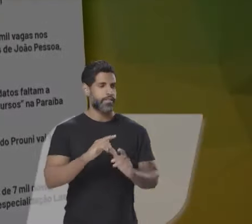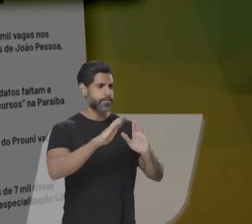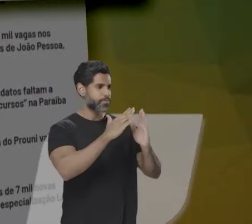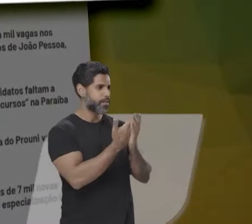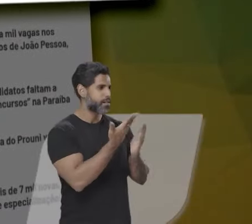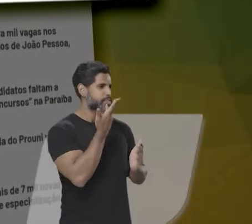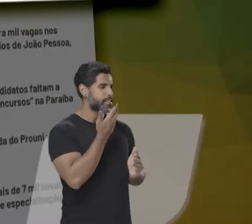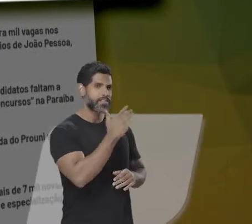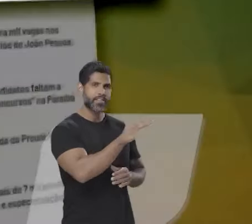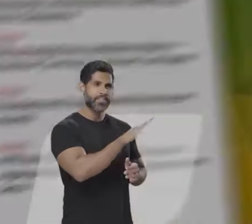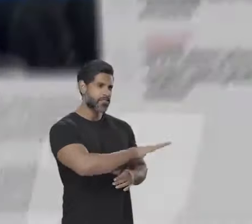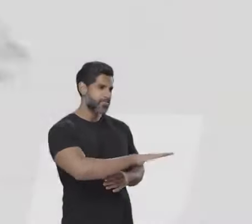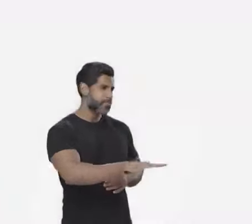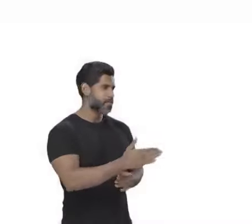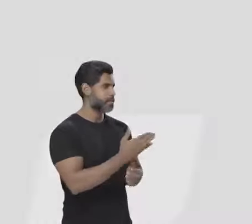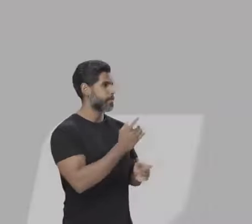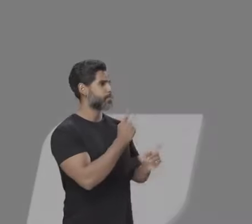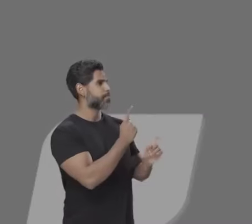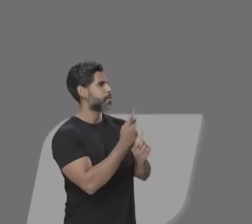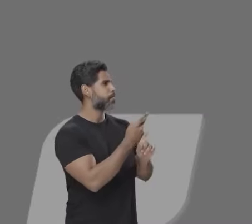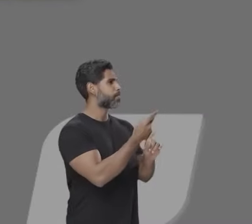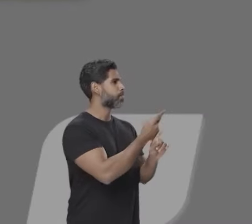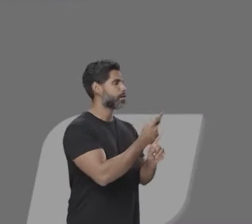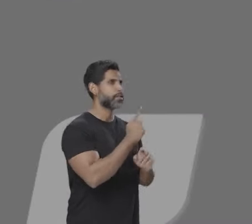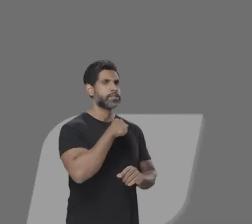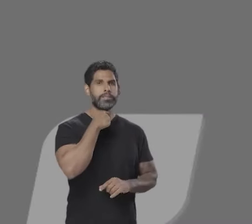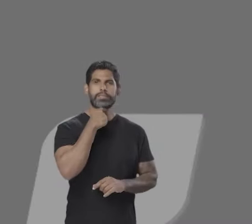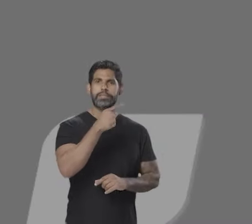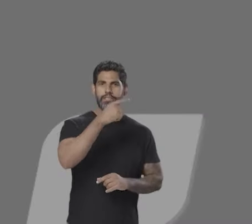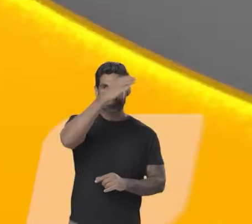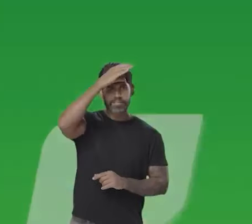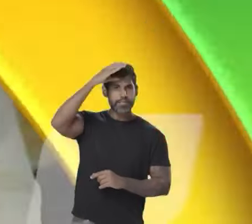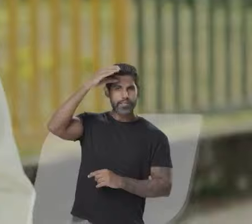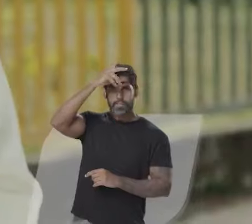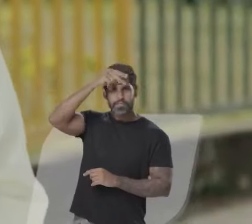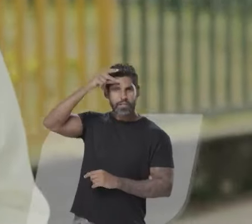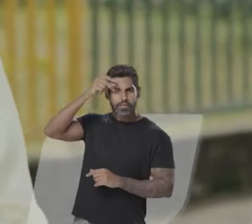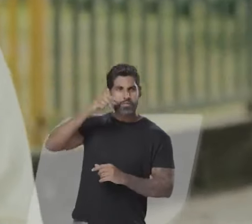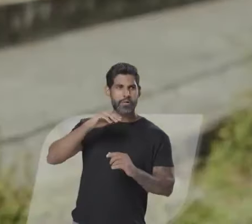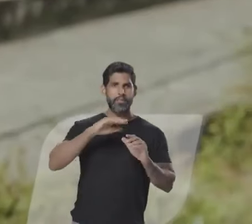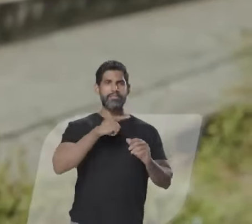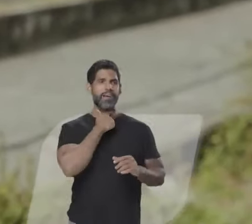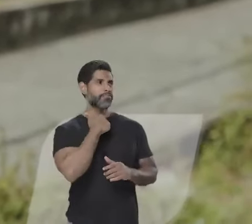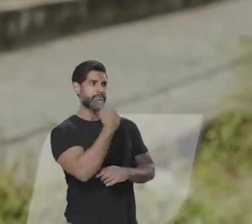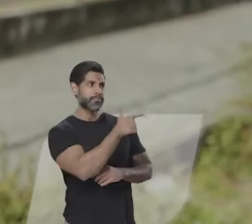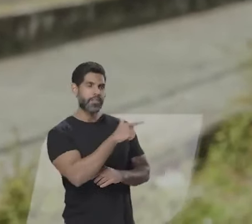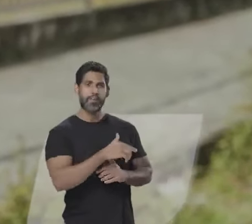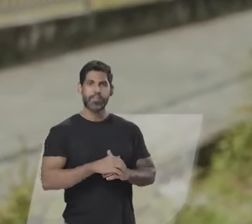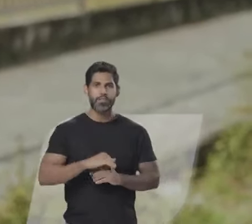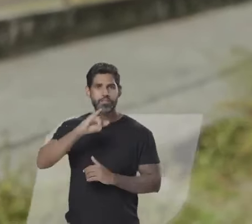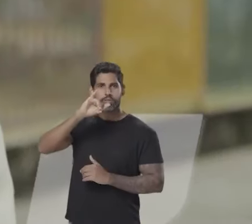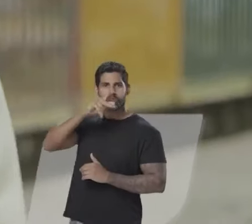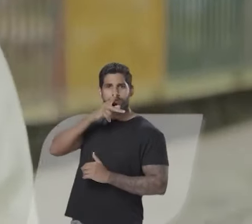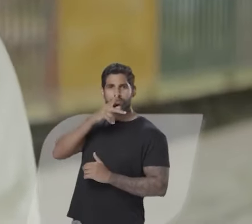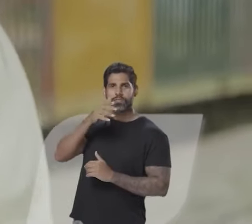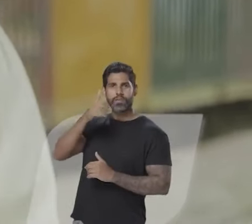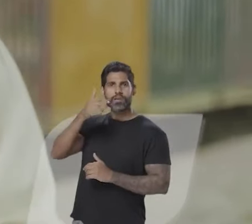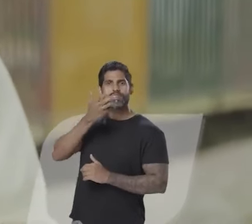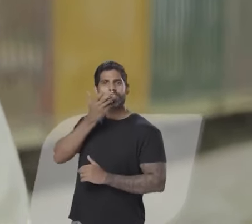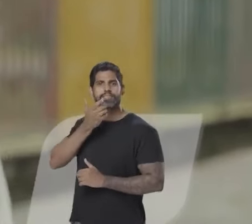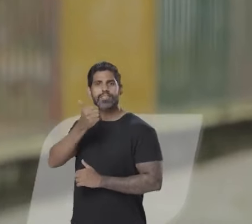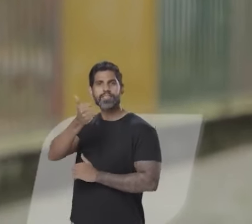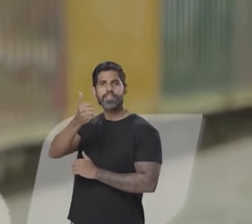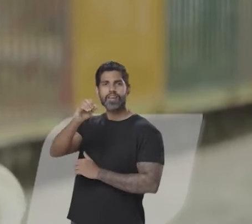vaga nas creches na prefeitura de Cícero é um pesadelo Em João Pessoa, cada 10 crianças, 4